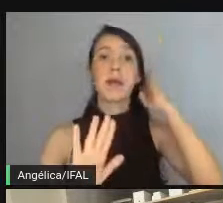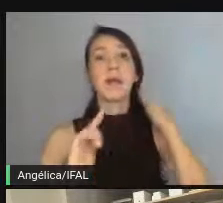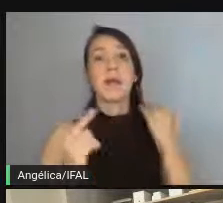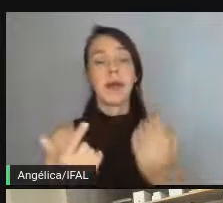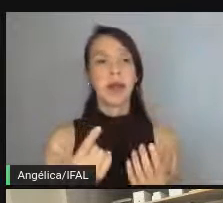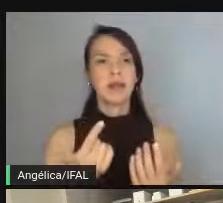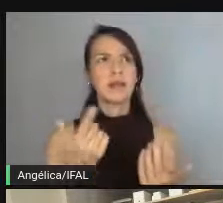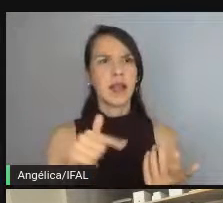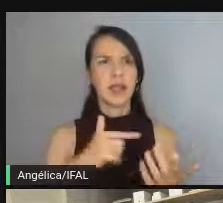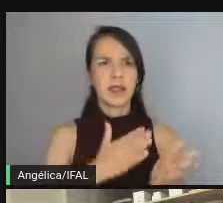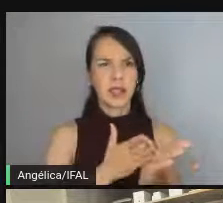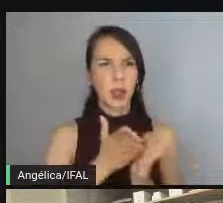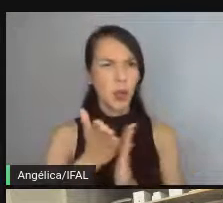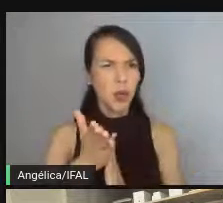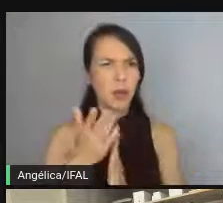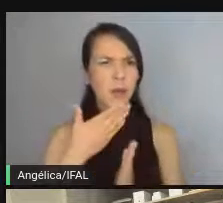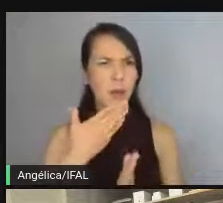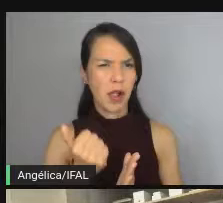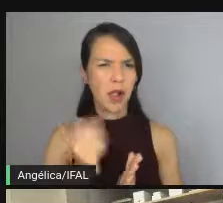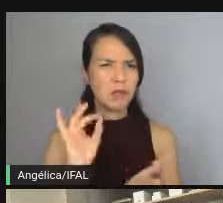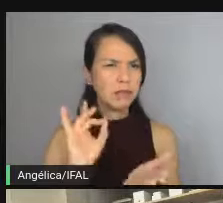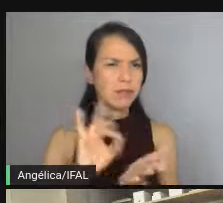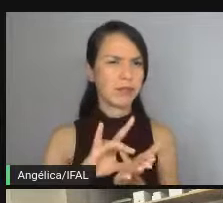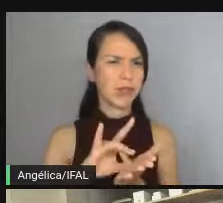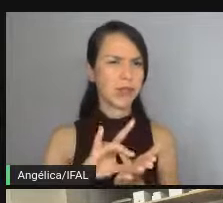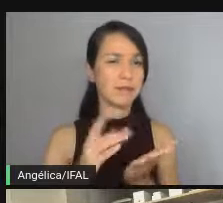Mas será que esse seria o melhor caminho, de fato?